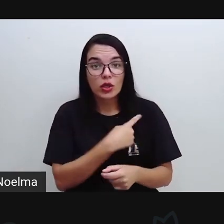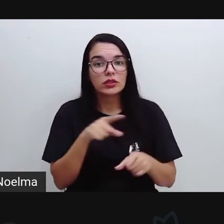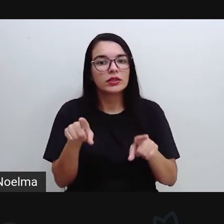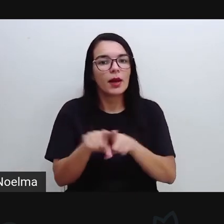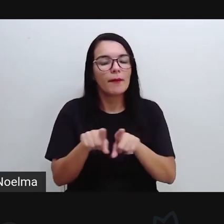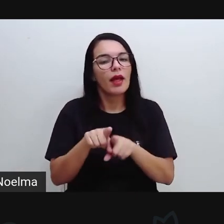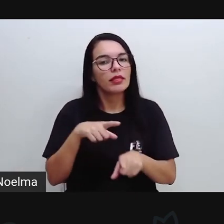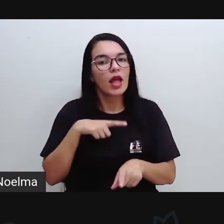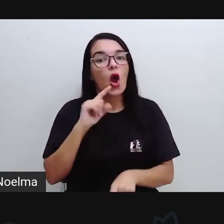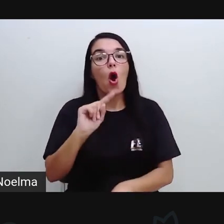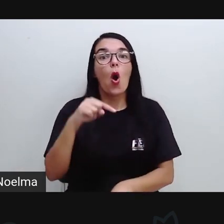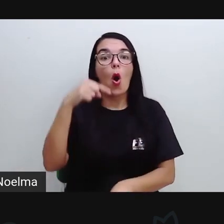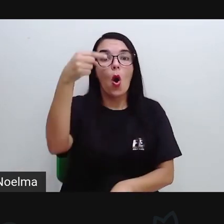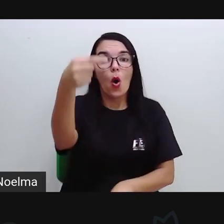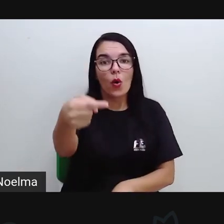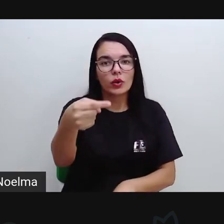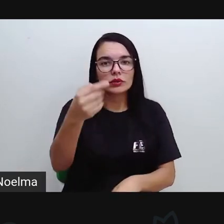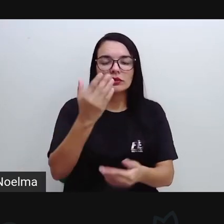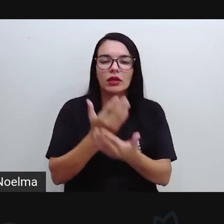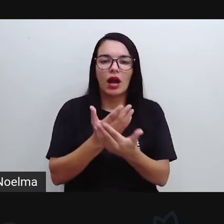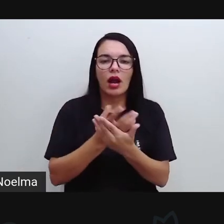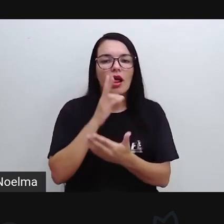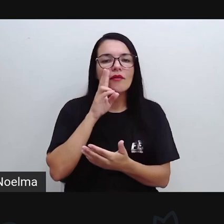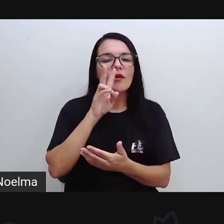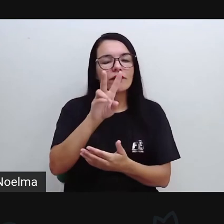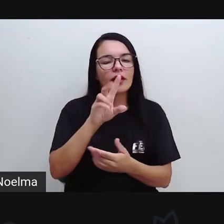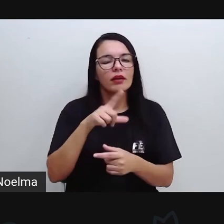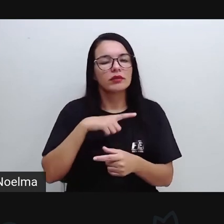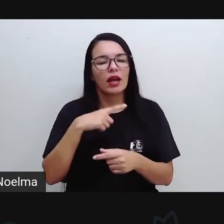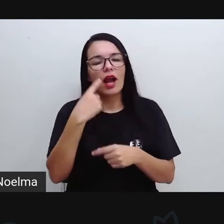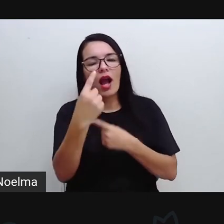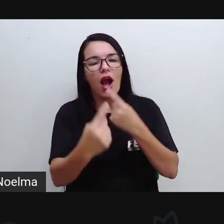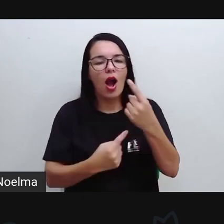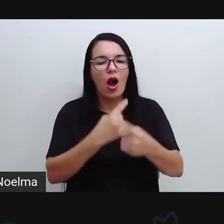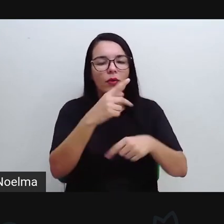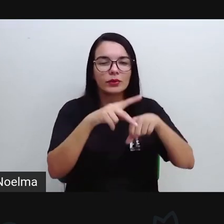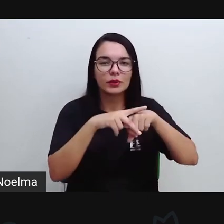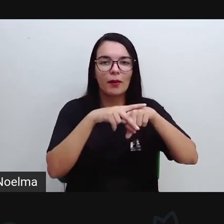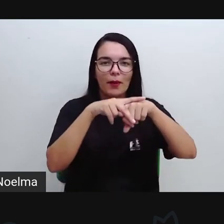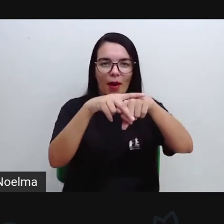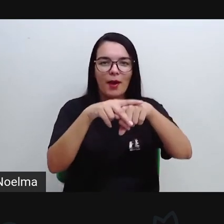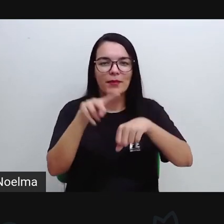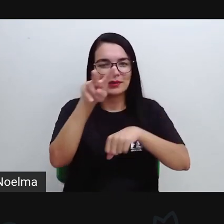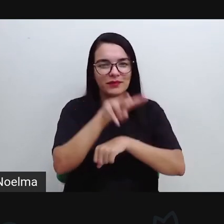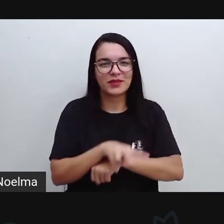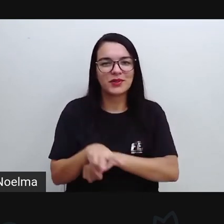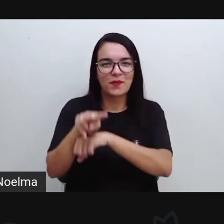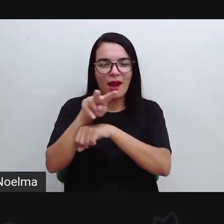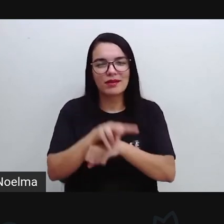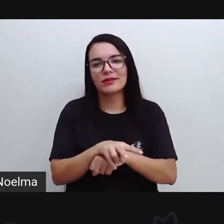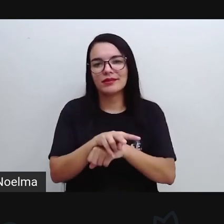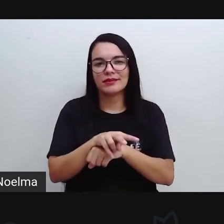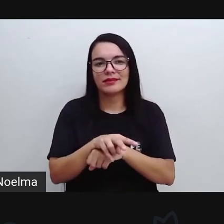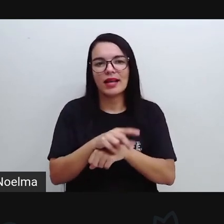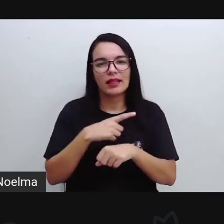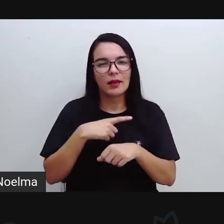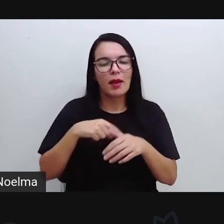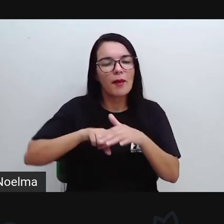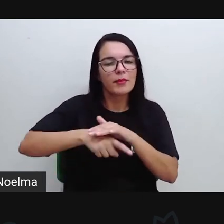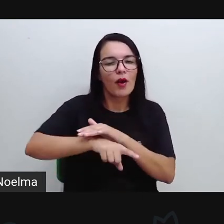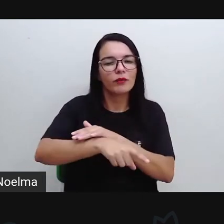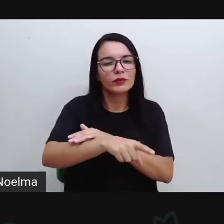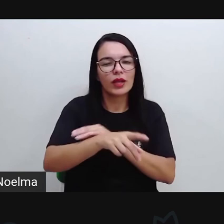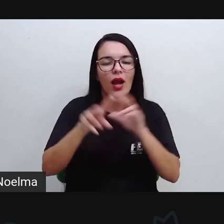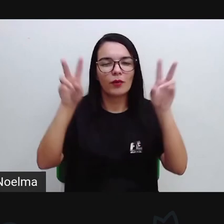outra aula onde a gente vai ver mais alguns poemas visuais, certo? Nós vamos ver, aprofundar um pouquinho